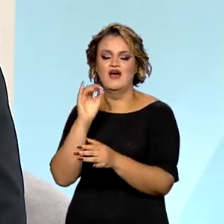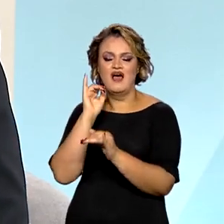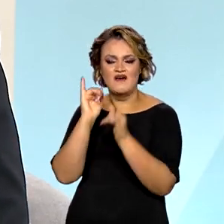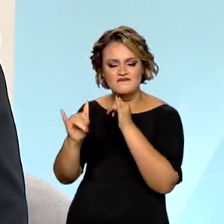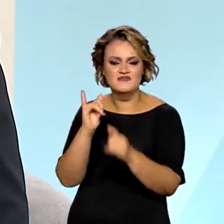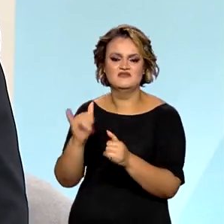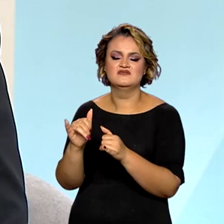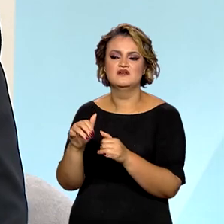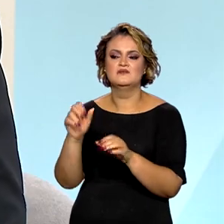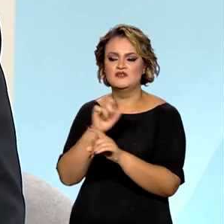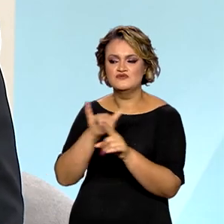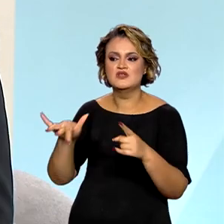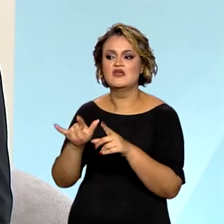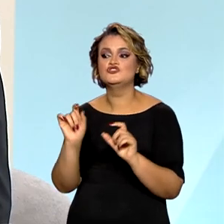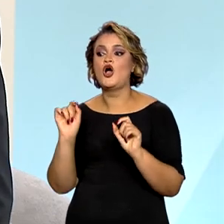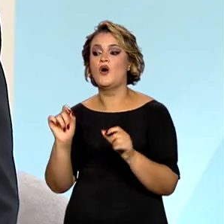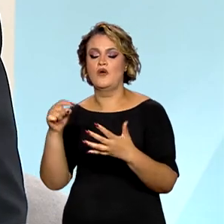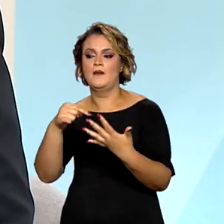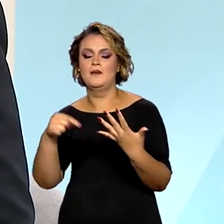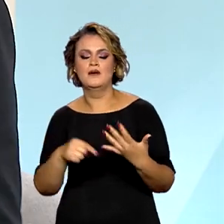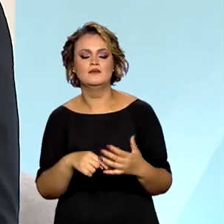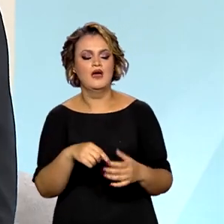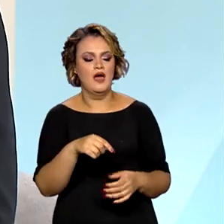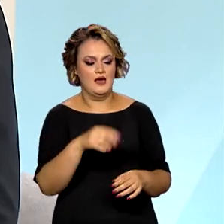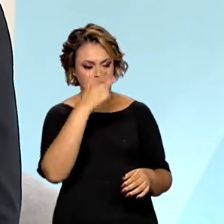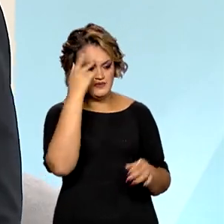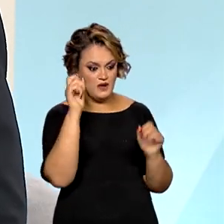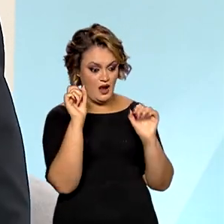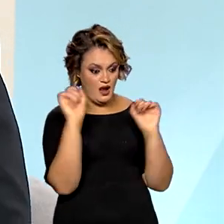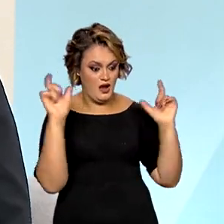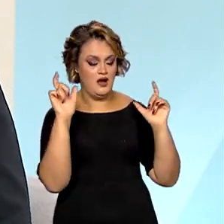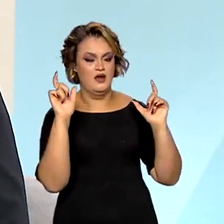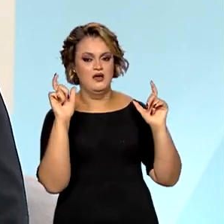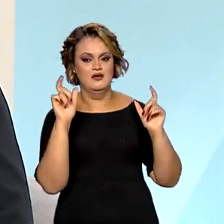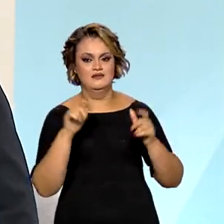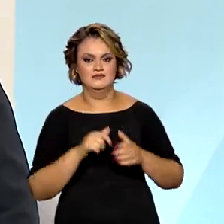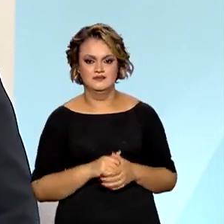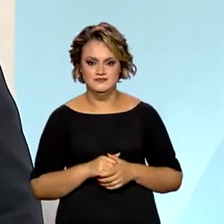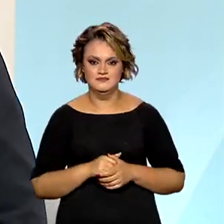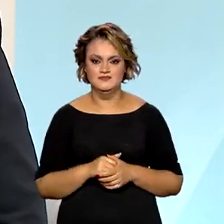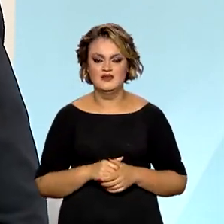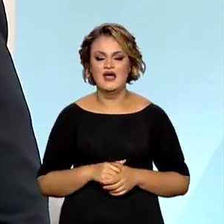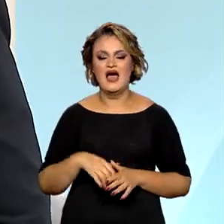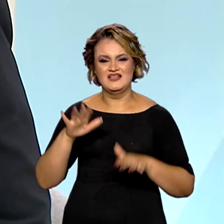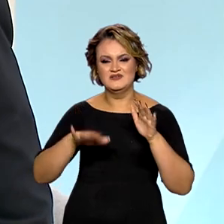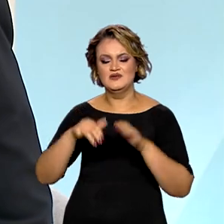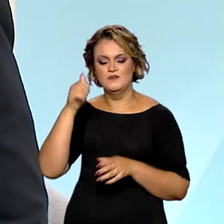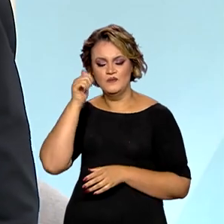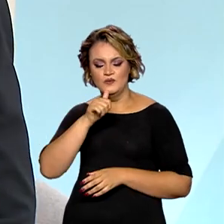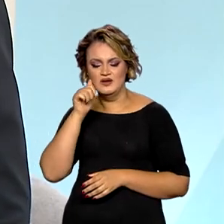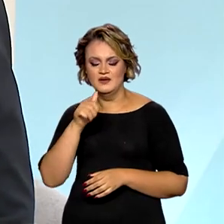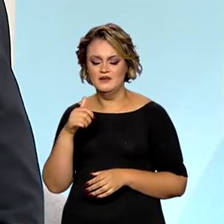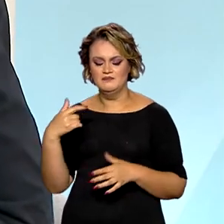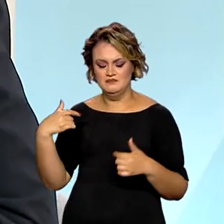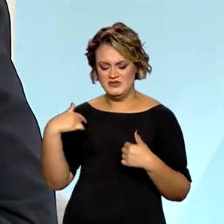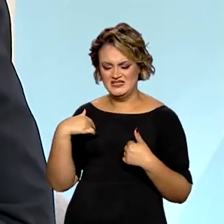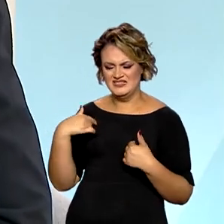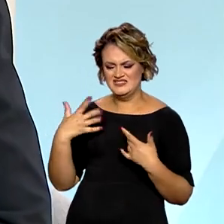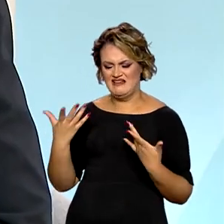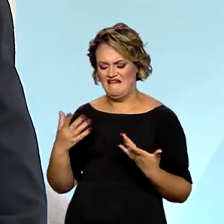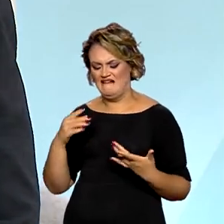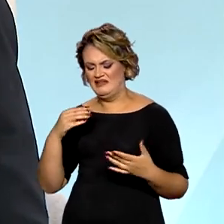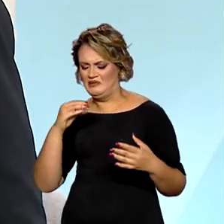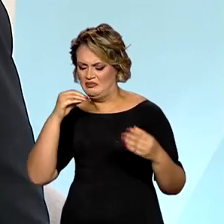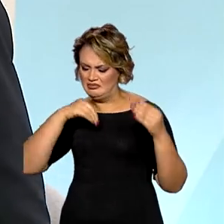sociedade, elas, às vezes, despertam aquilo que está adormecido dentro da gente. Então, uma mulher, quando ela percebe que a dignidade dela